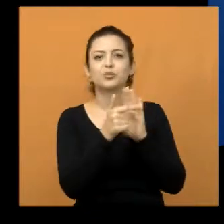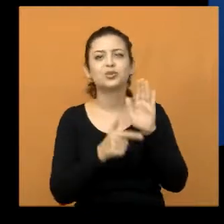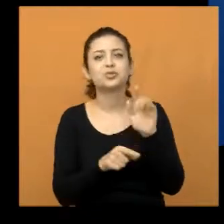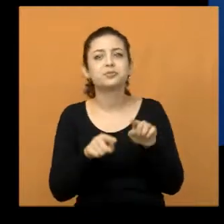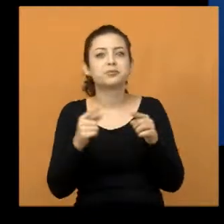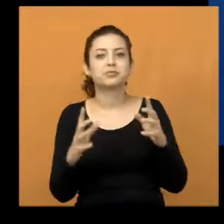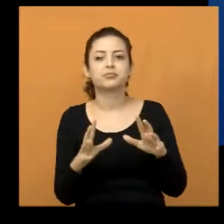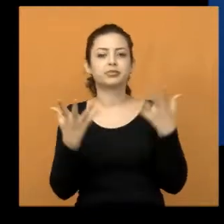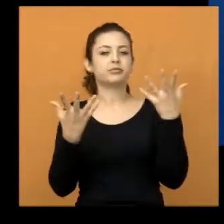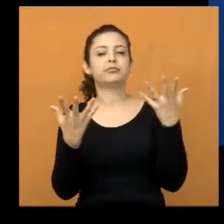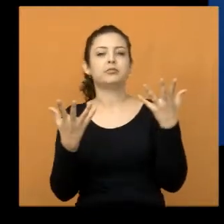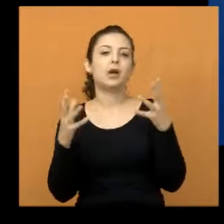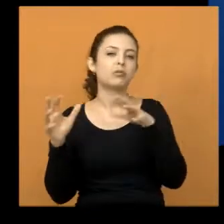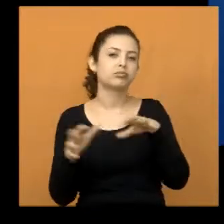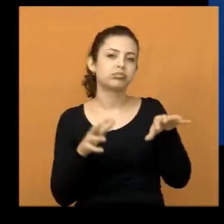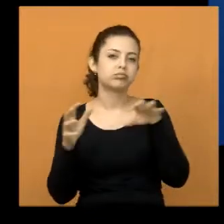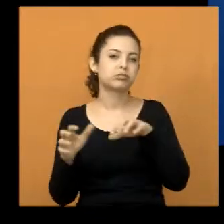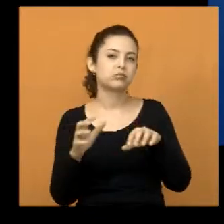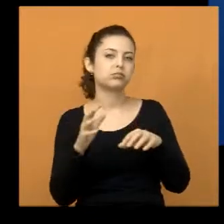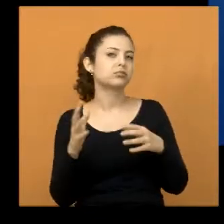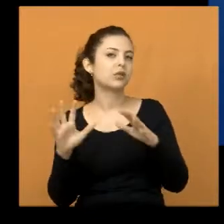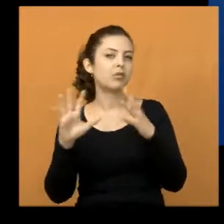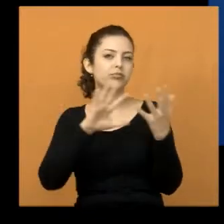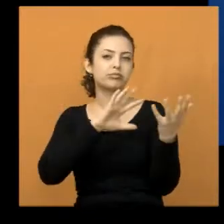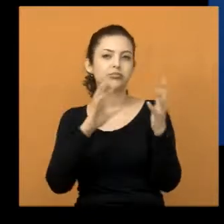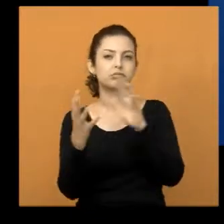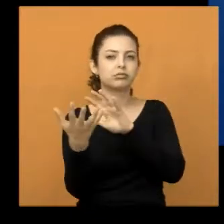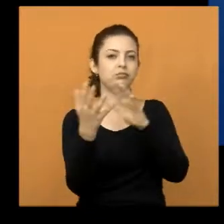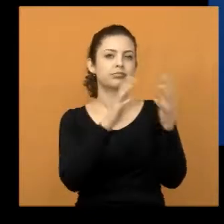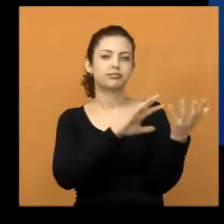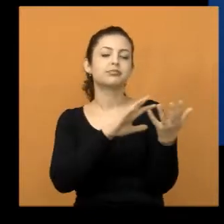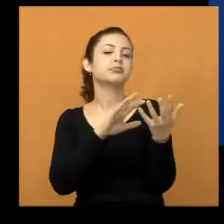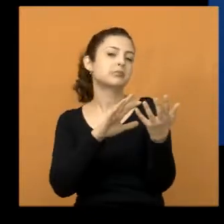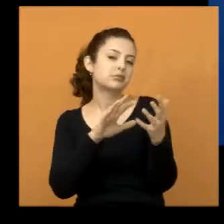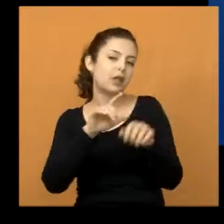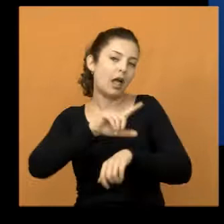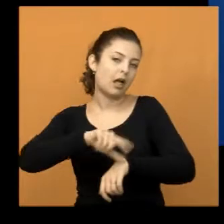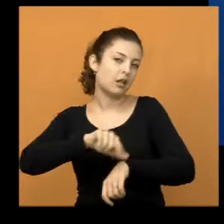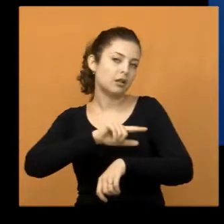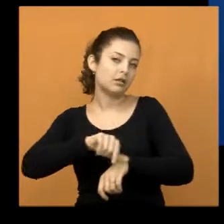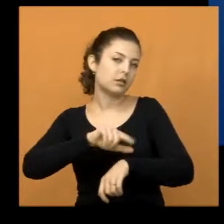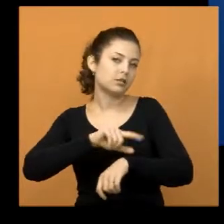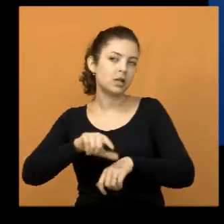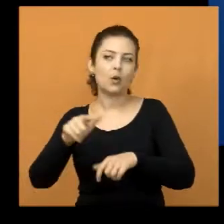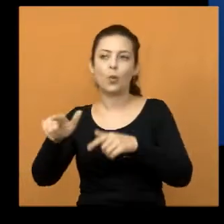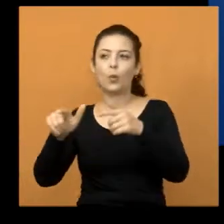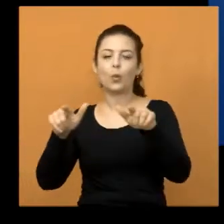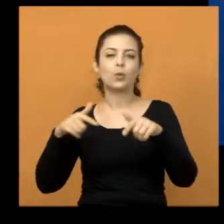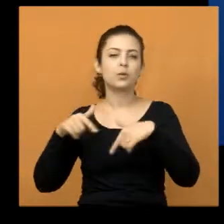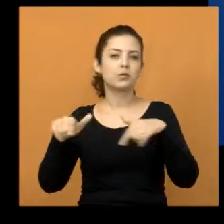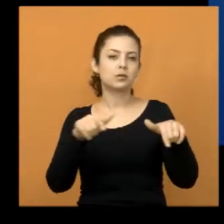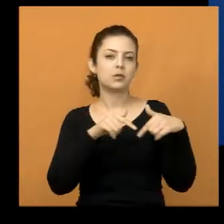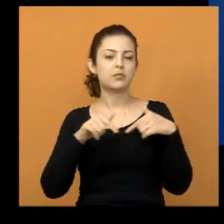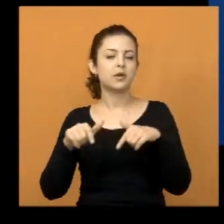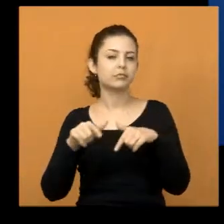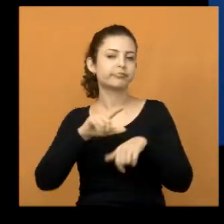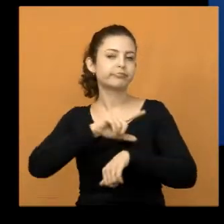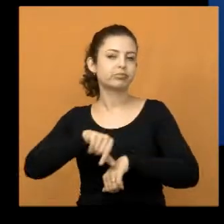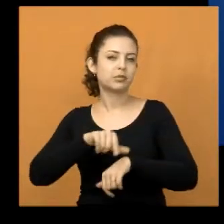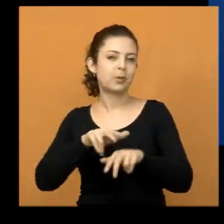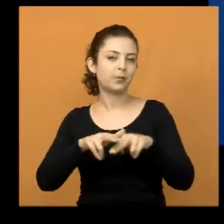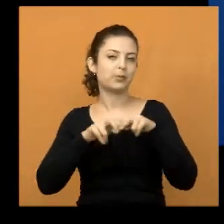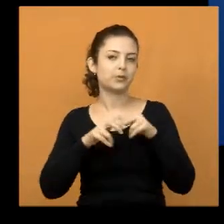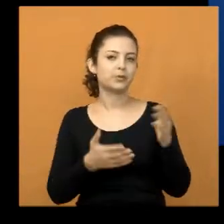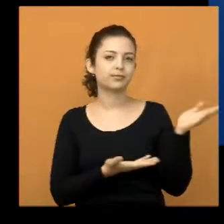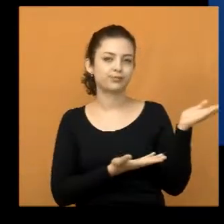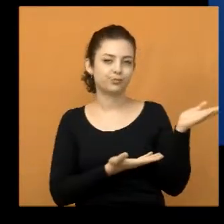surgindo por conta da natureza, da força da natureza, e acabou atrasando outras áreas. Então, temos que ter aí a